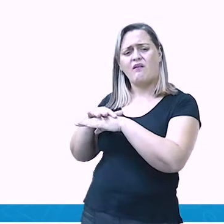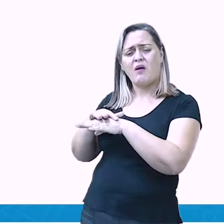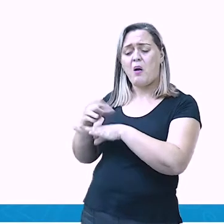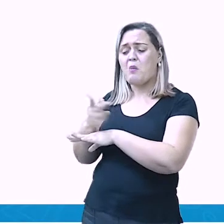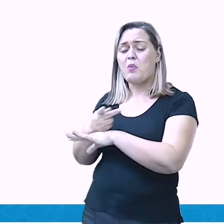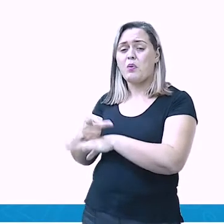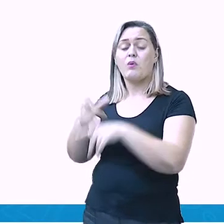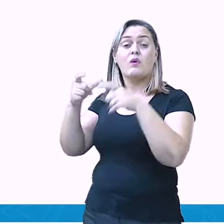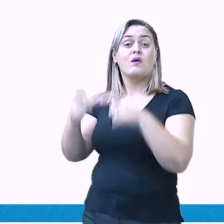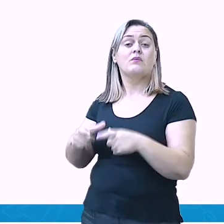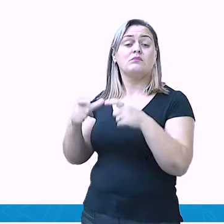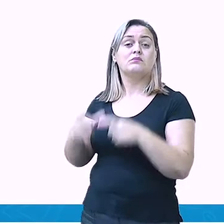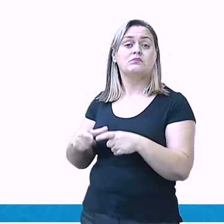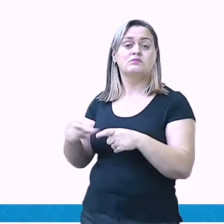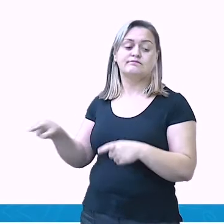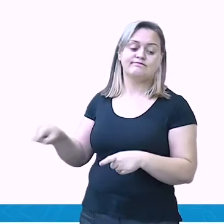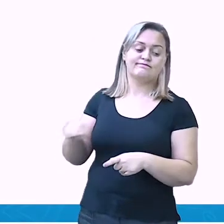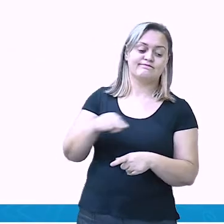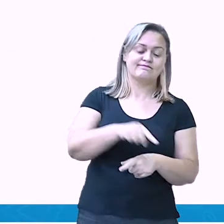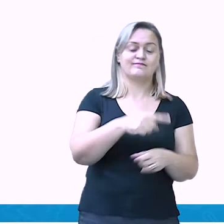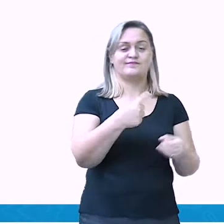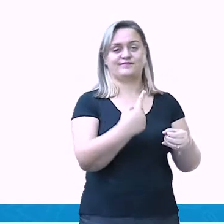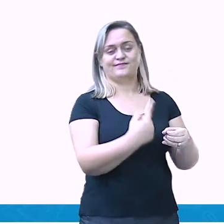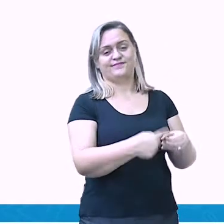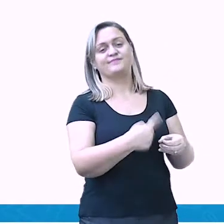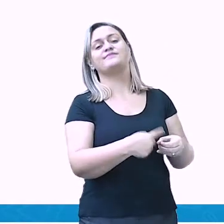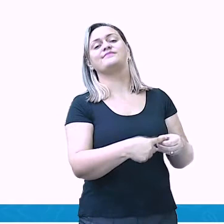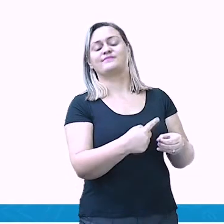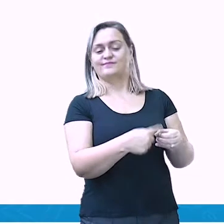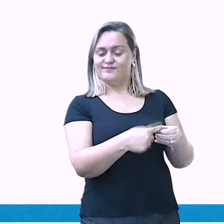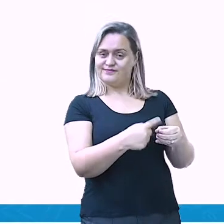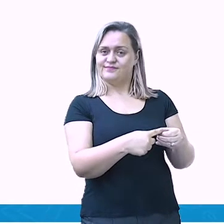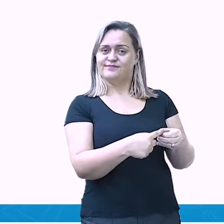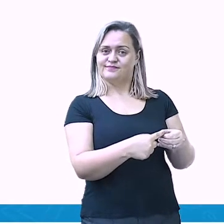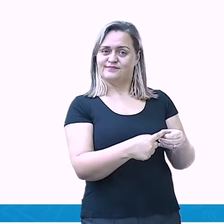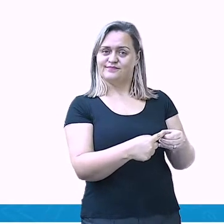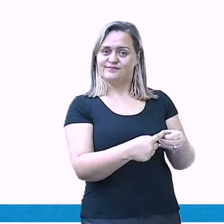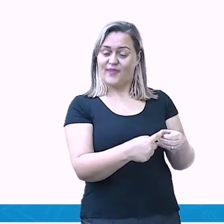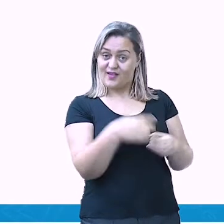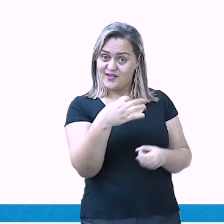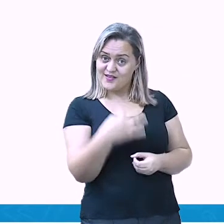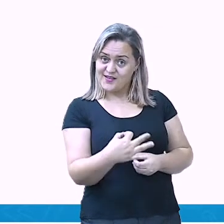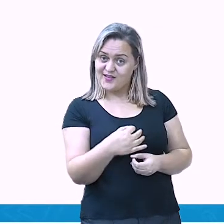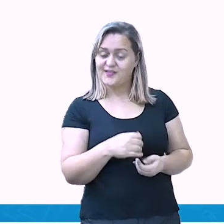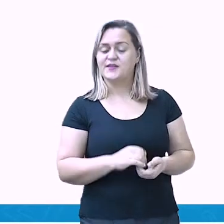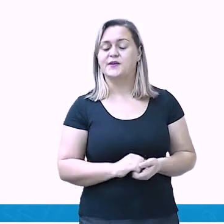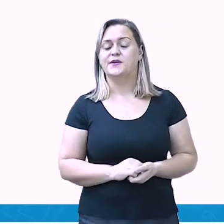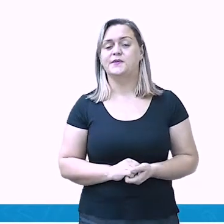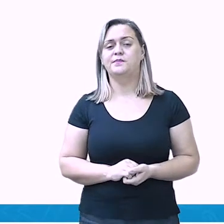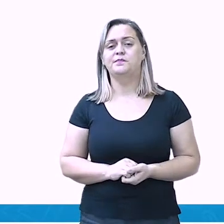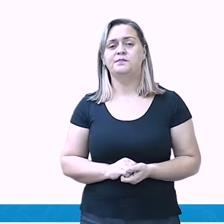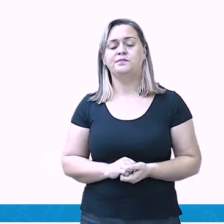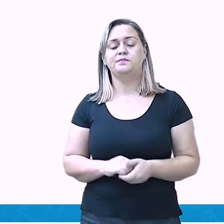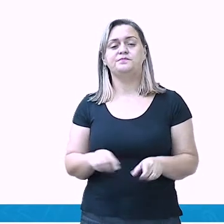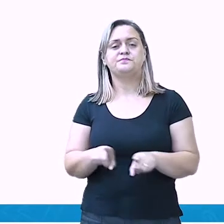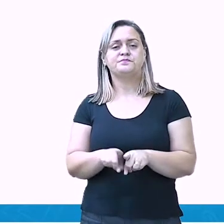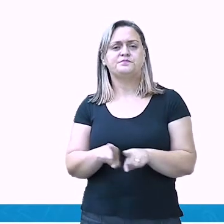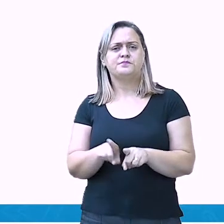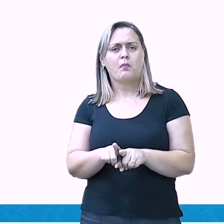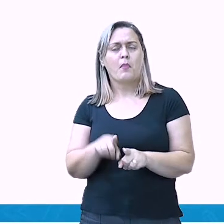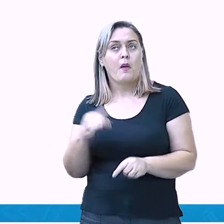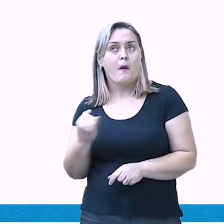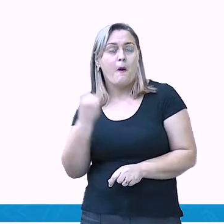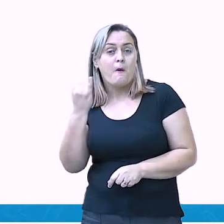encontrar ali as tecnologias que vão ajudá-la. Outra coisa muito importante, o pessoal do campo